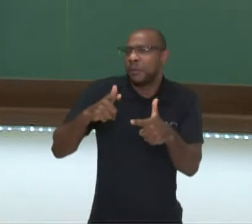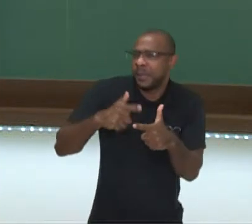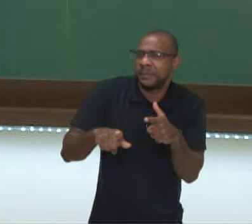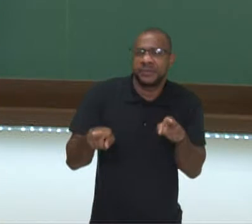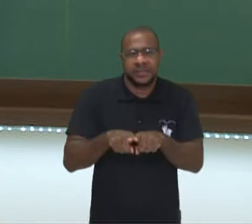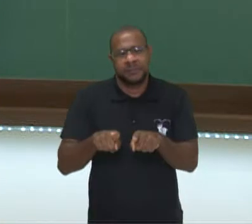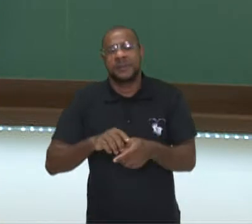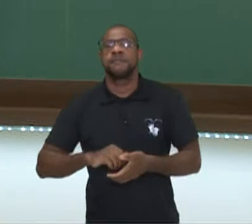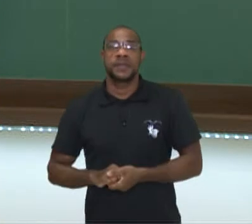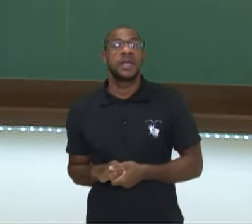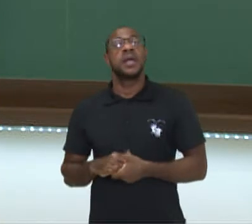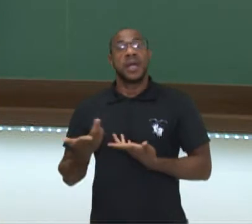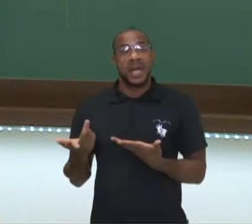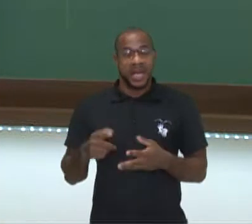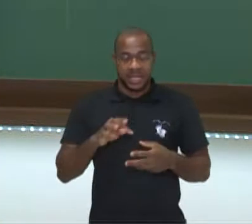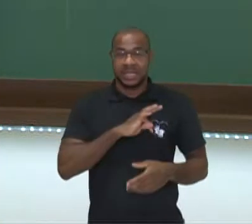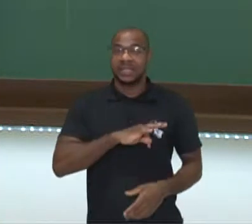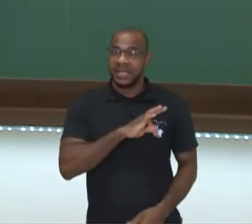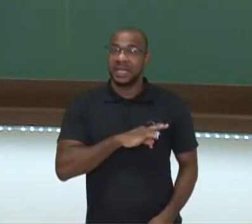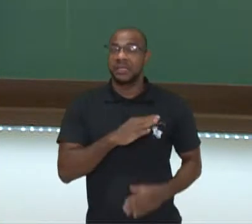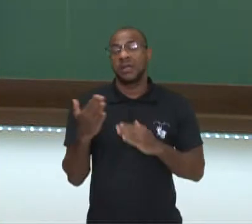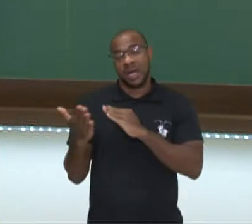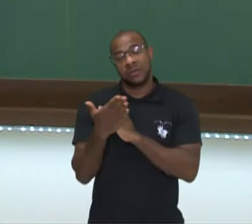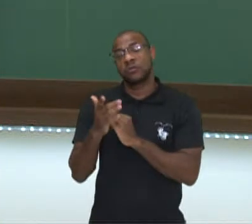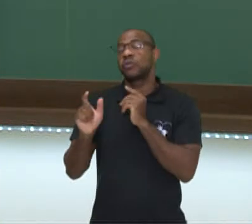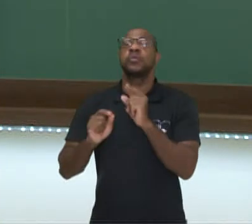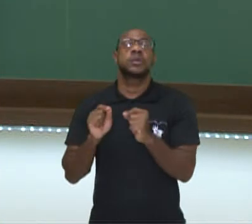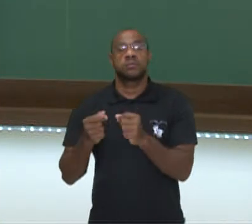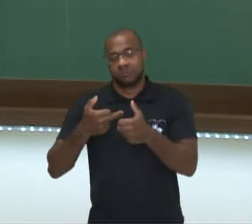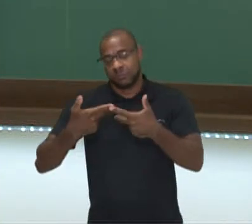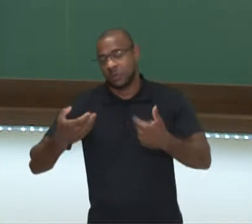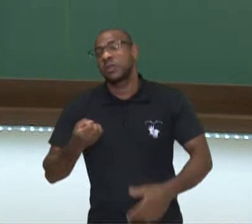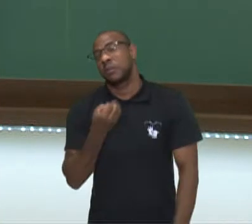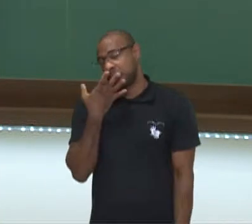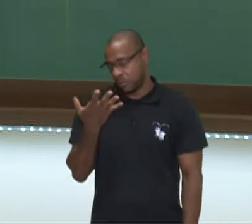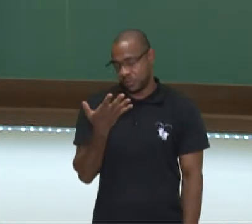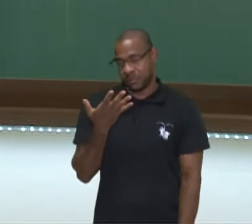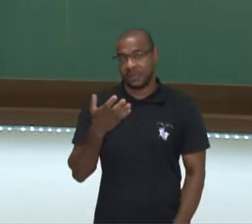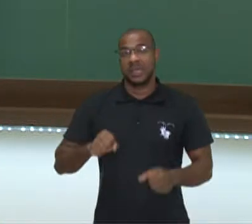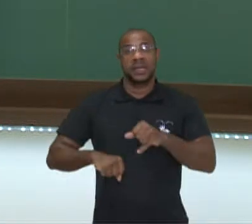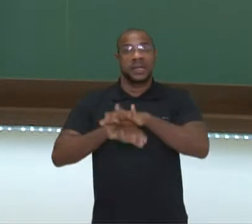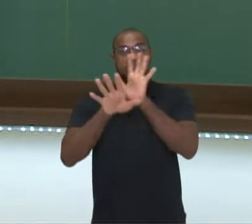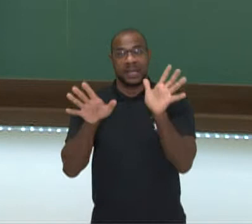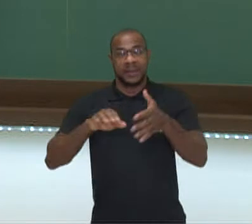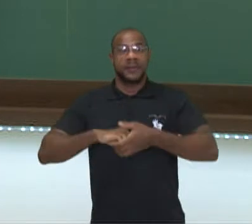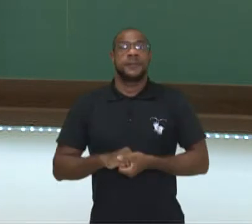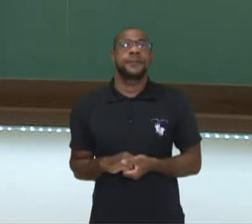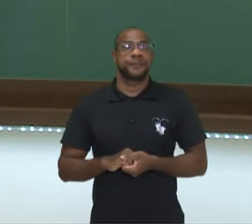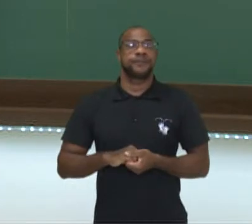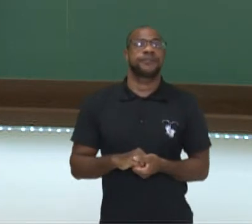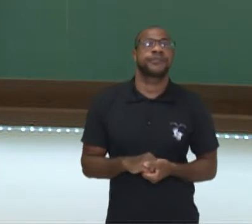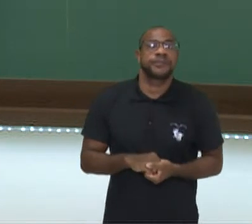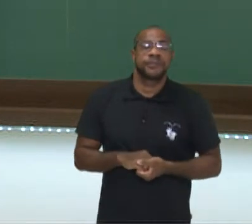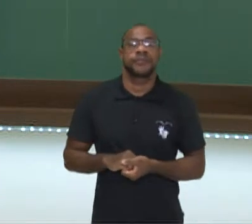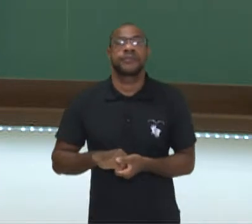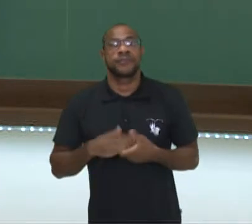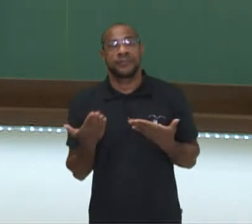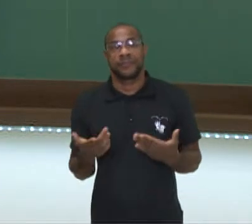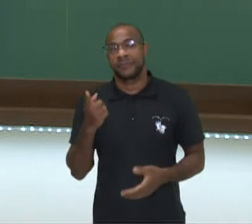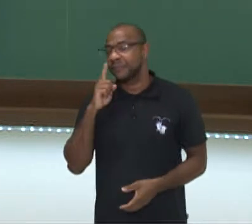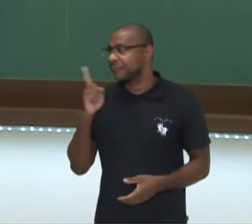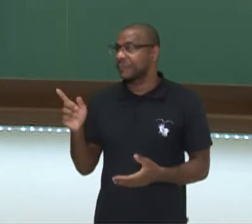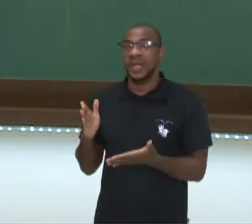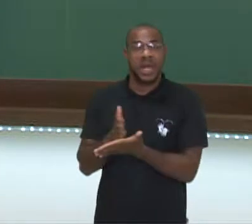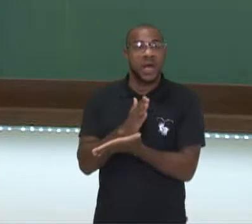conflitos. Então, essa técnica nos traz benefícios visíveis. Praticando a comunicação assertiva.